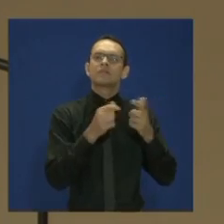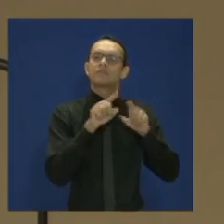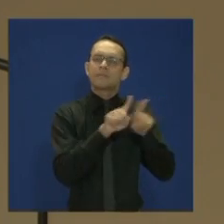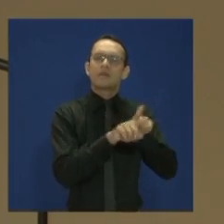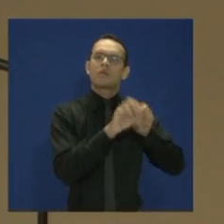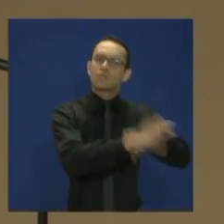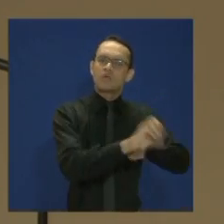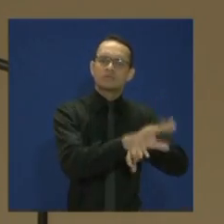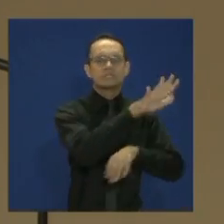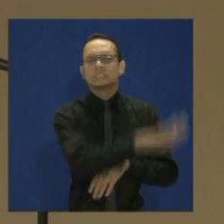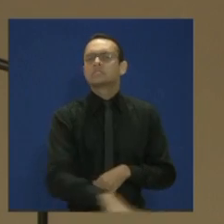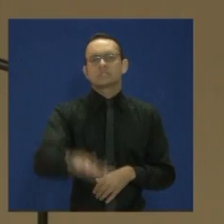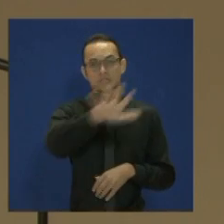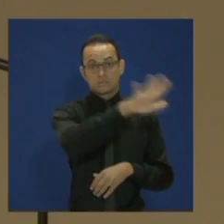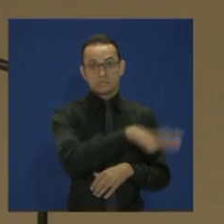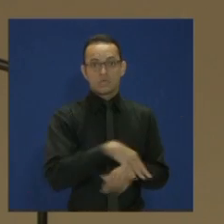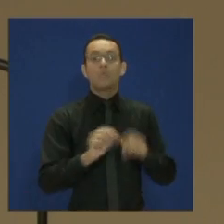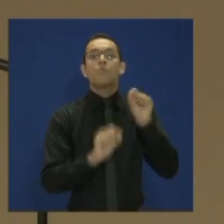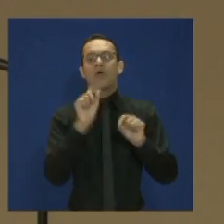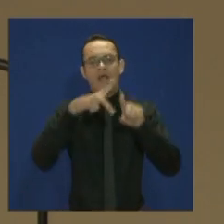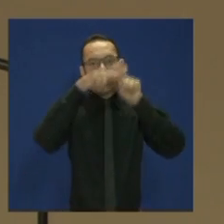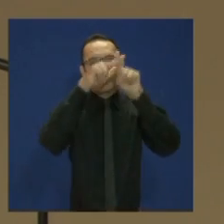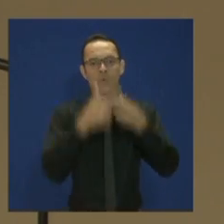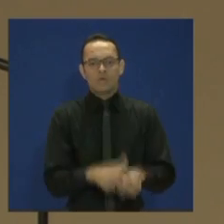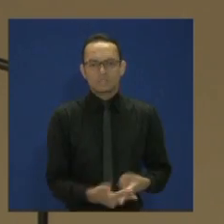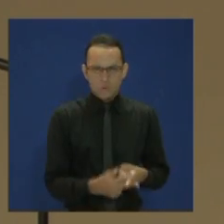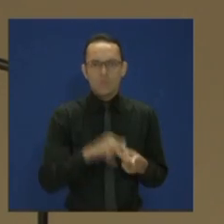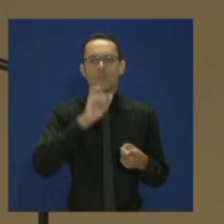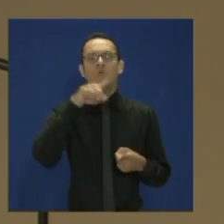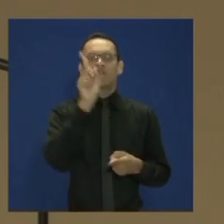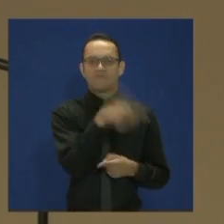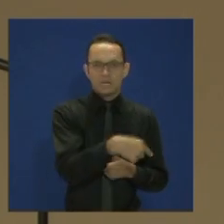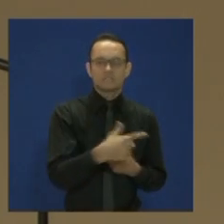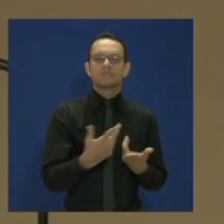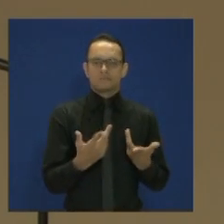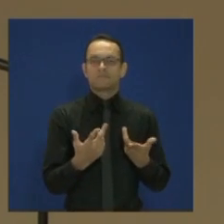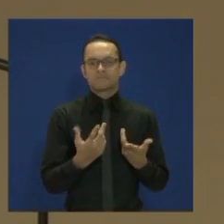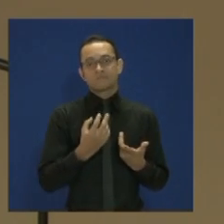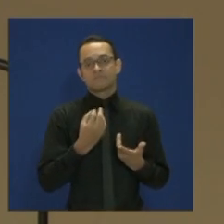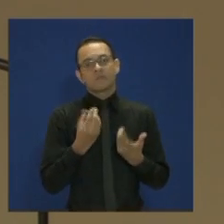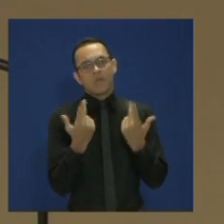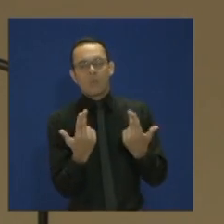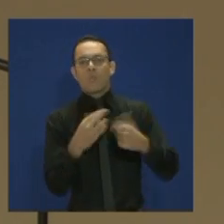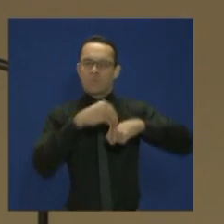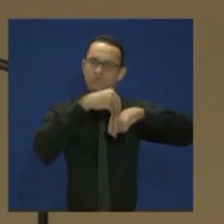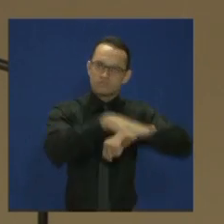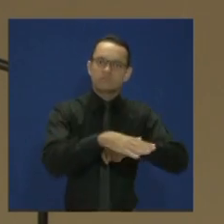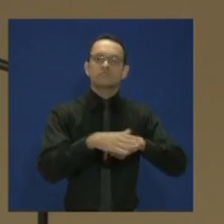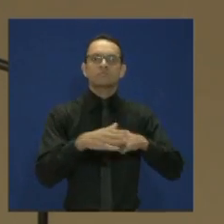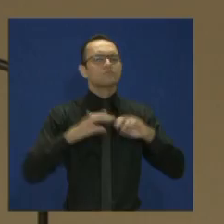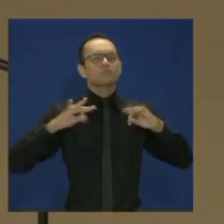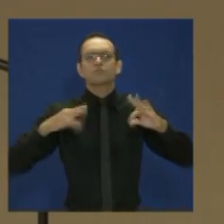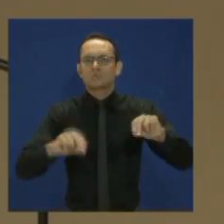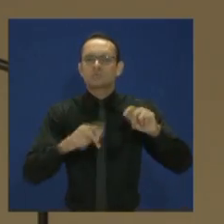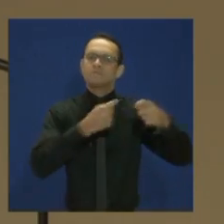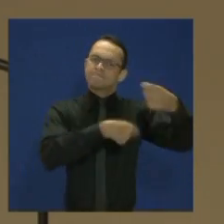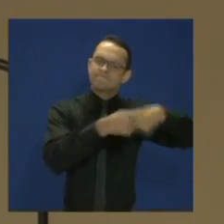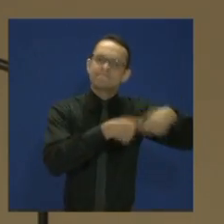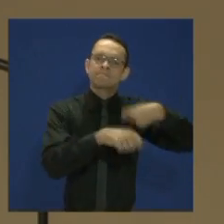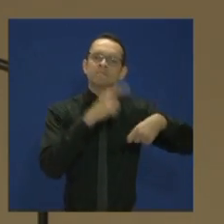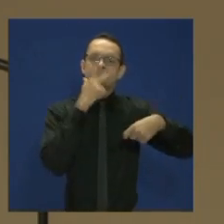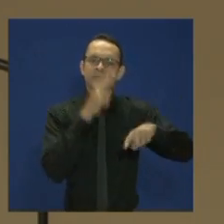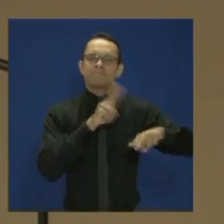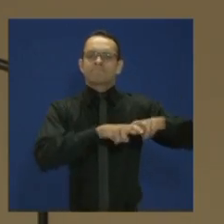geral à correção pela inflação, o que equivale a dizer que os orçamentos serão congelados, que serão